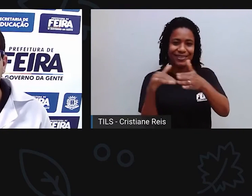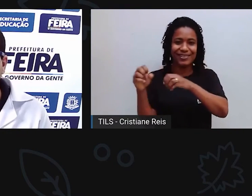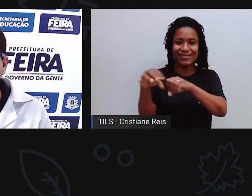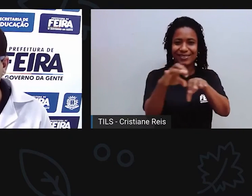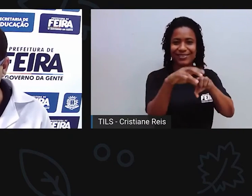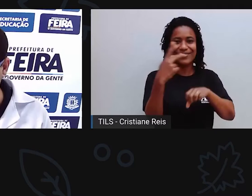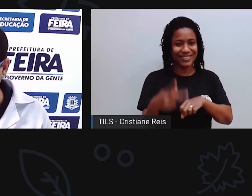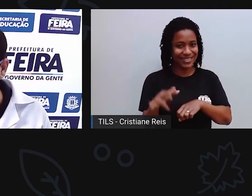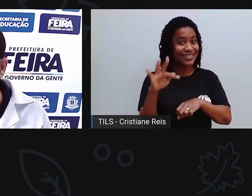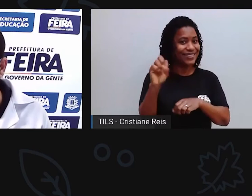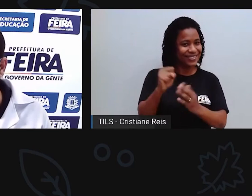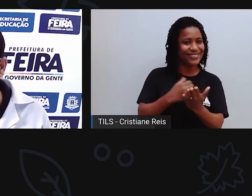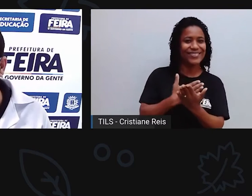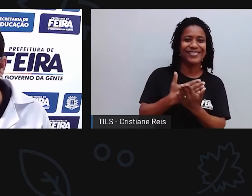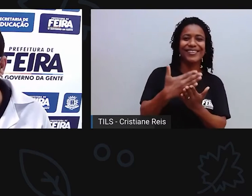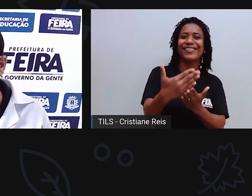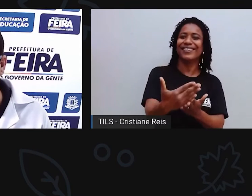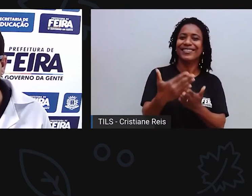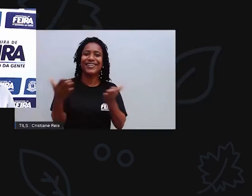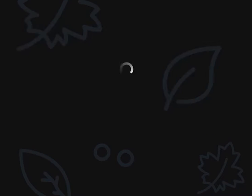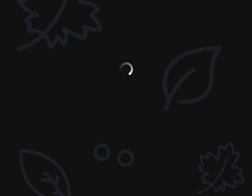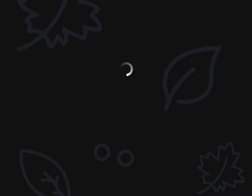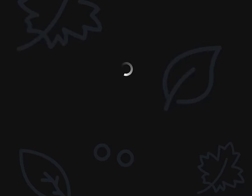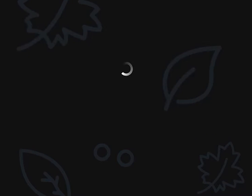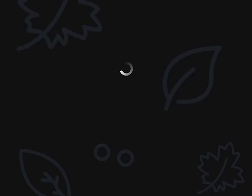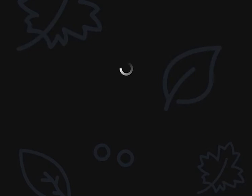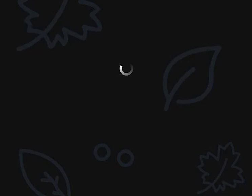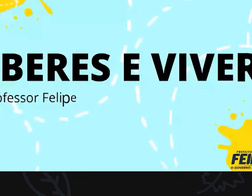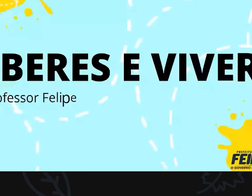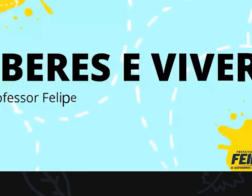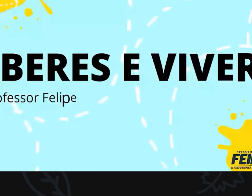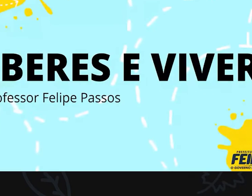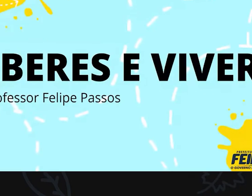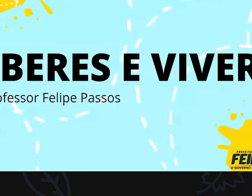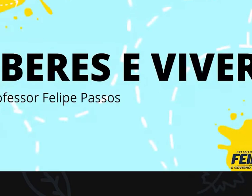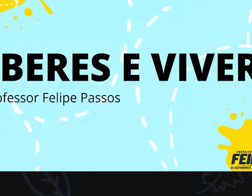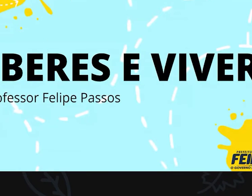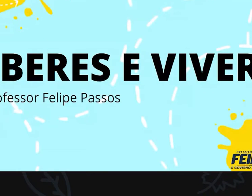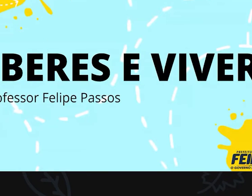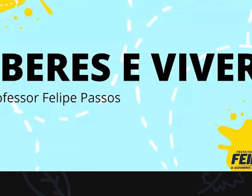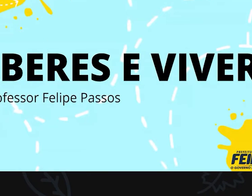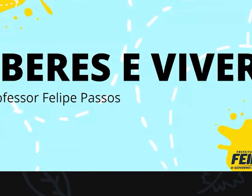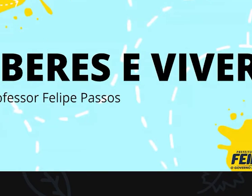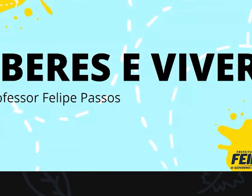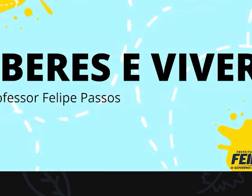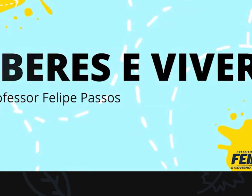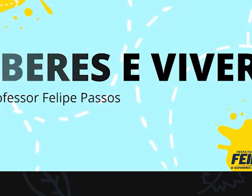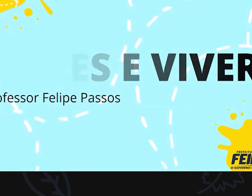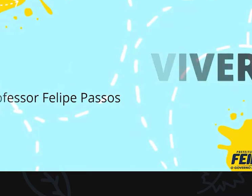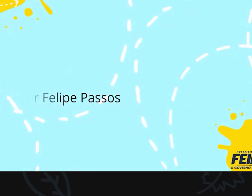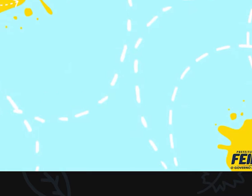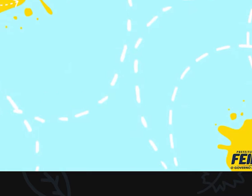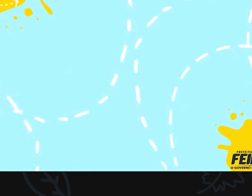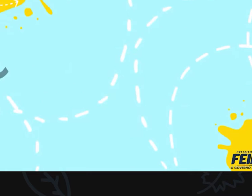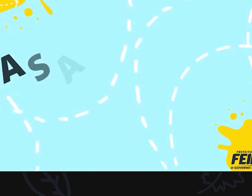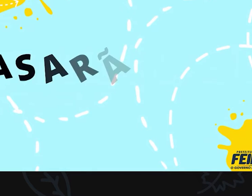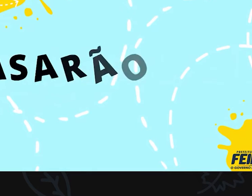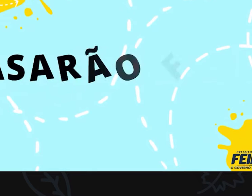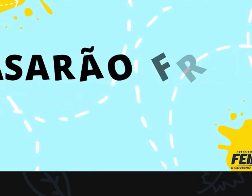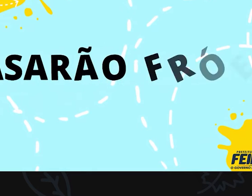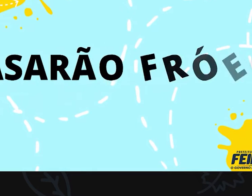vamos começar hoje o nosso momento Saberes e Viveres, cujo tema é